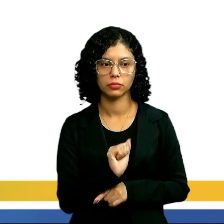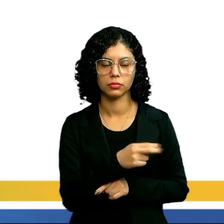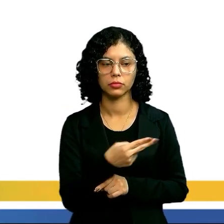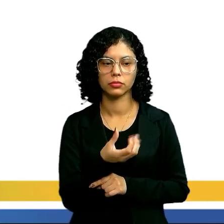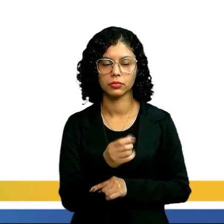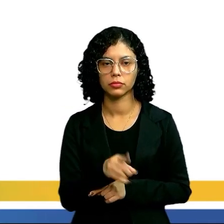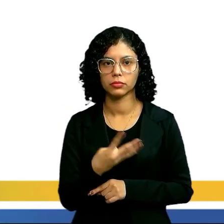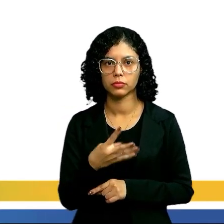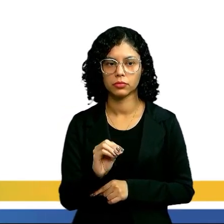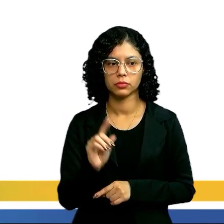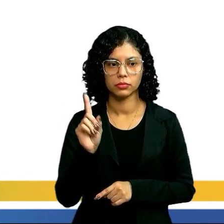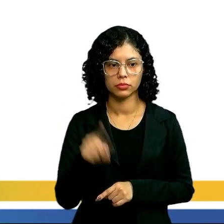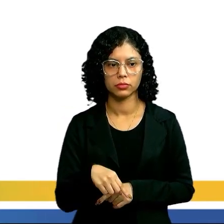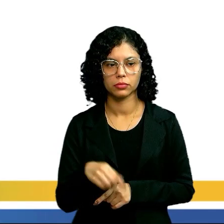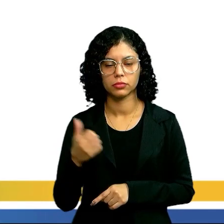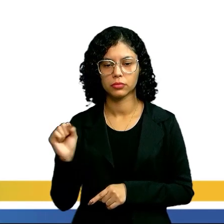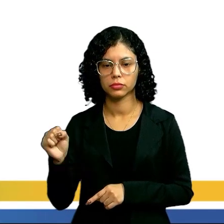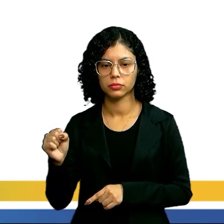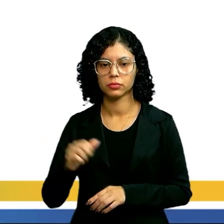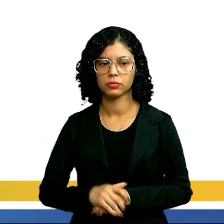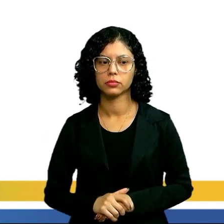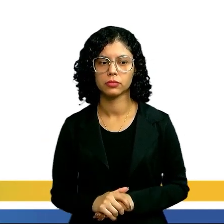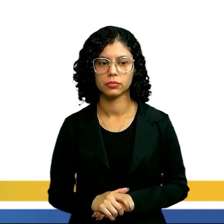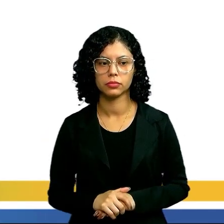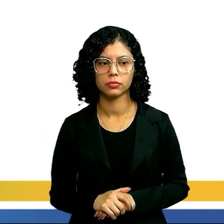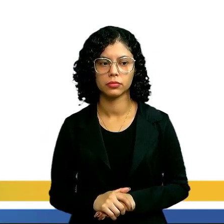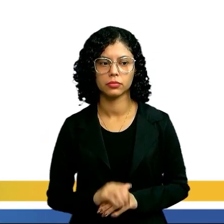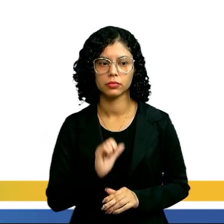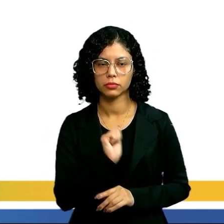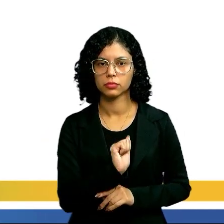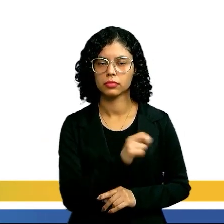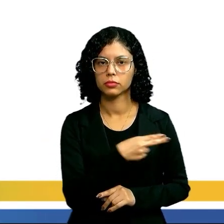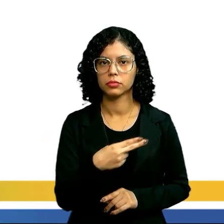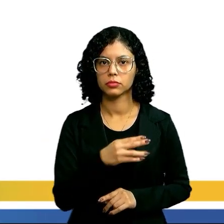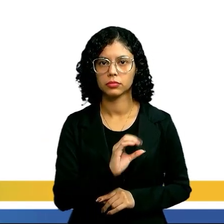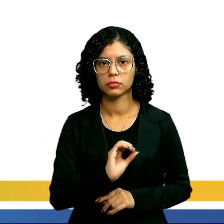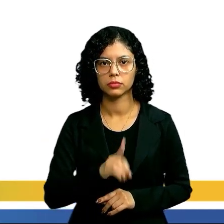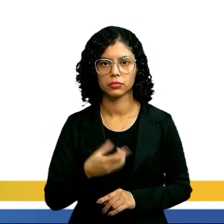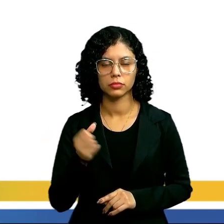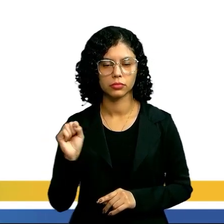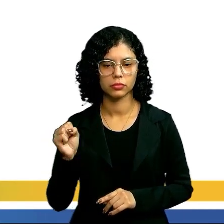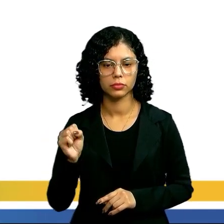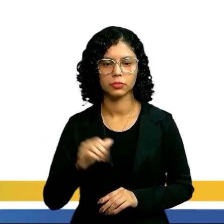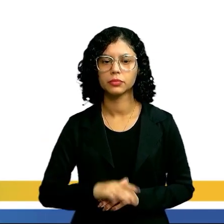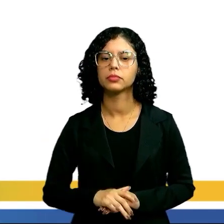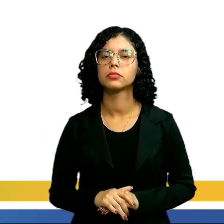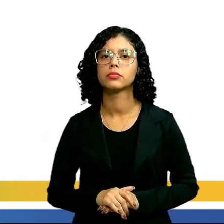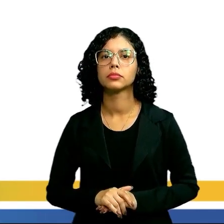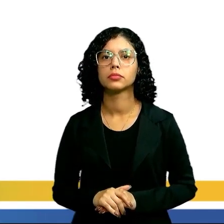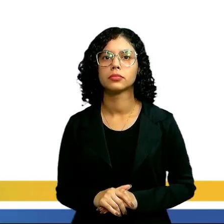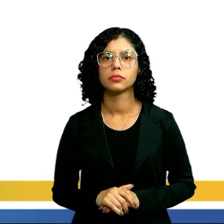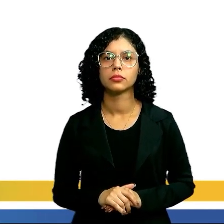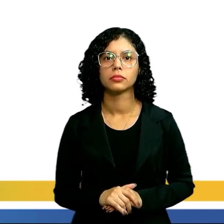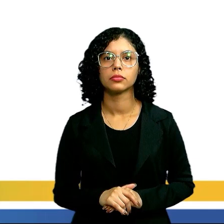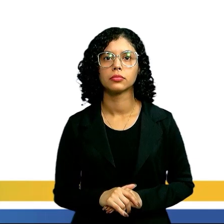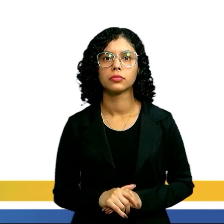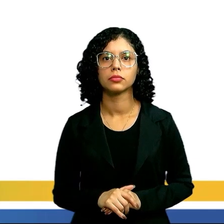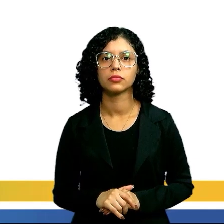a 6,40 dividido pra 8. A é igual a 0,8.